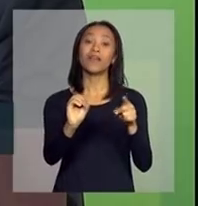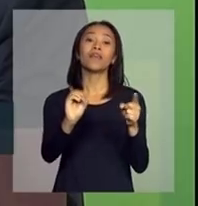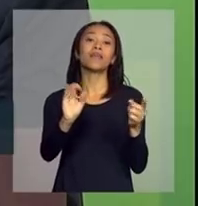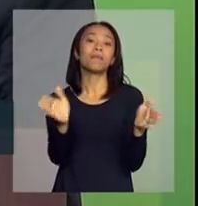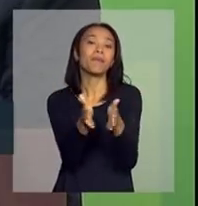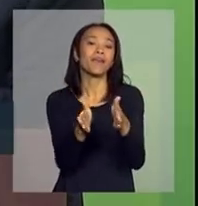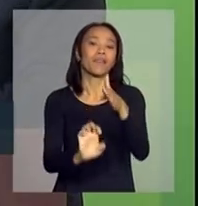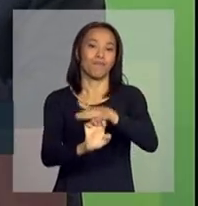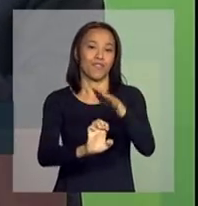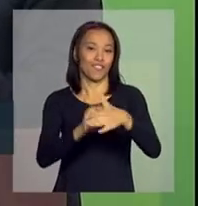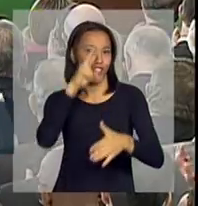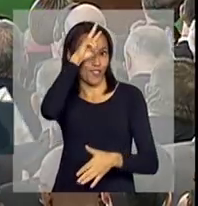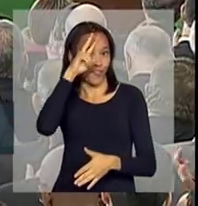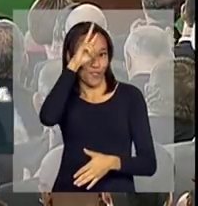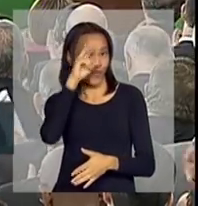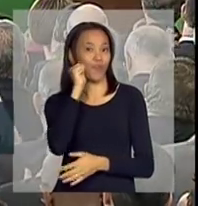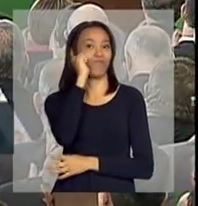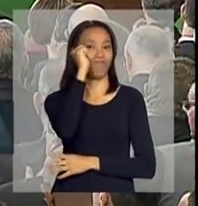Brasil.